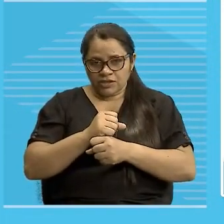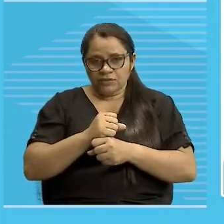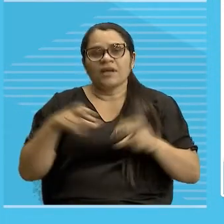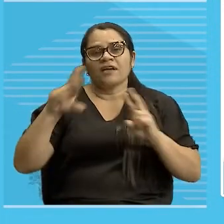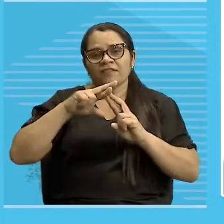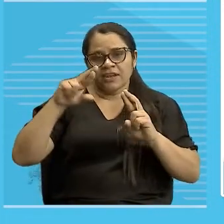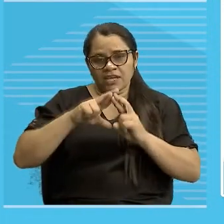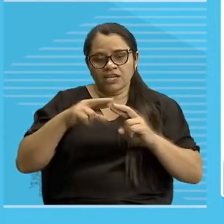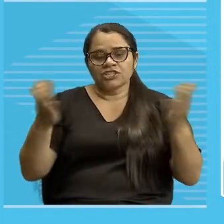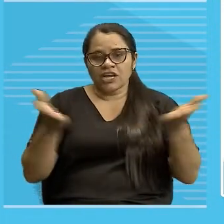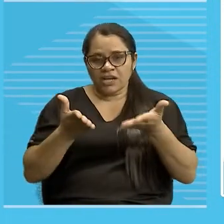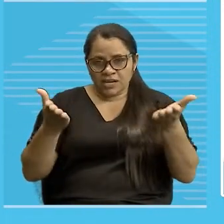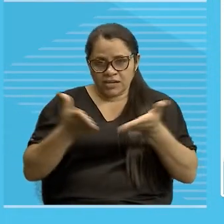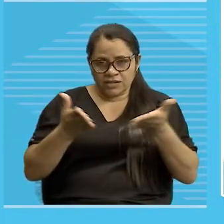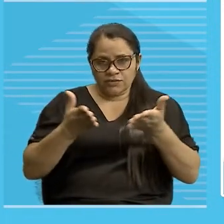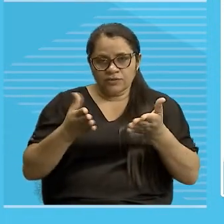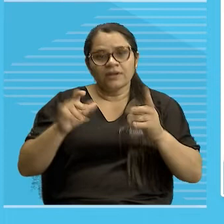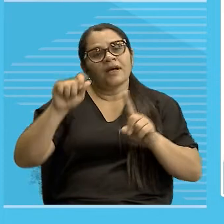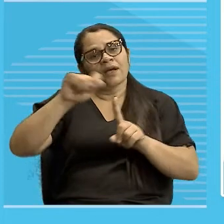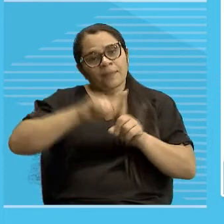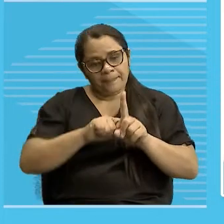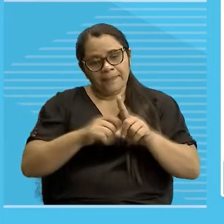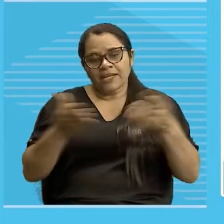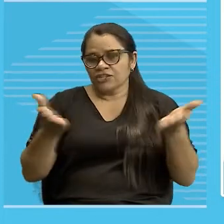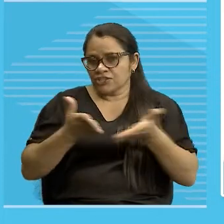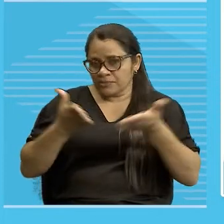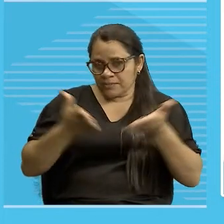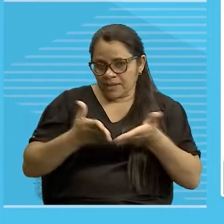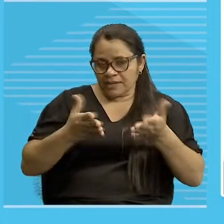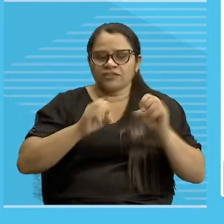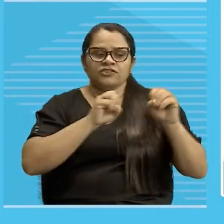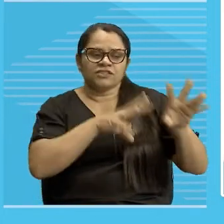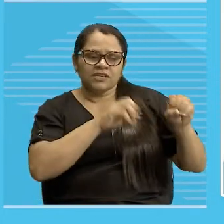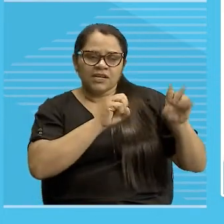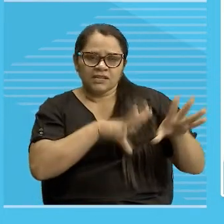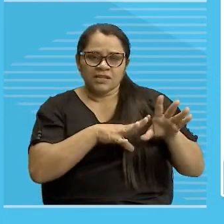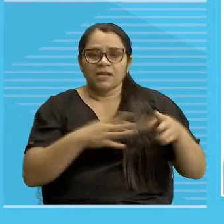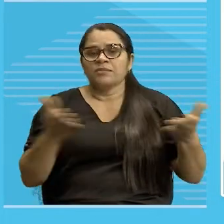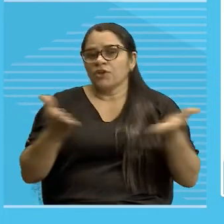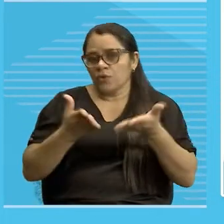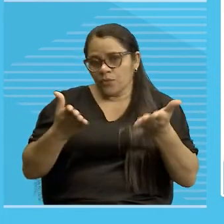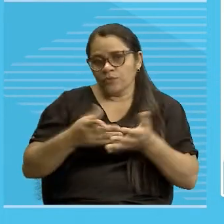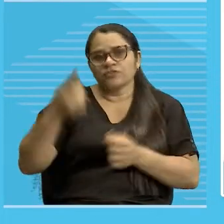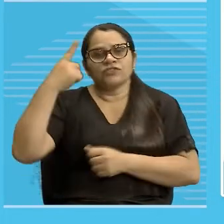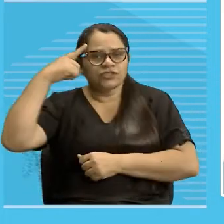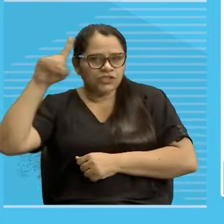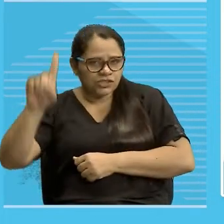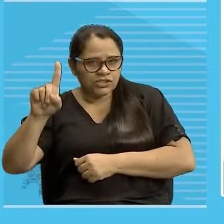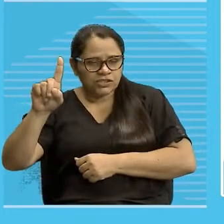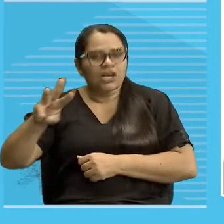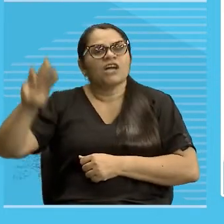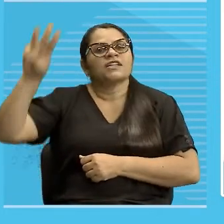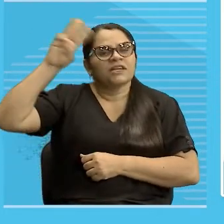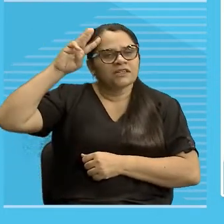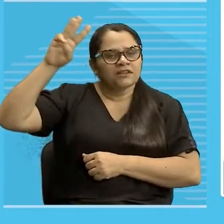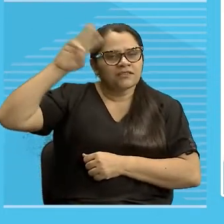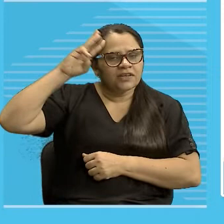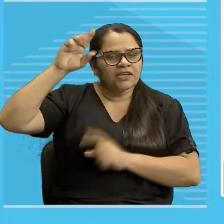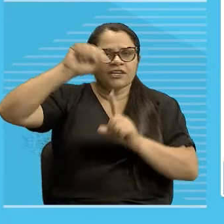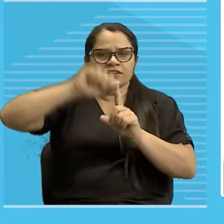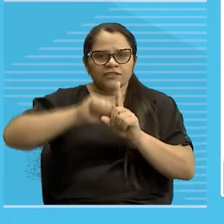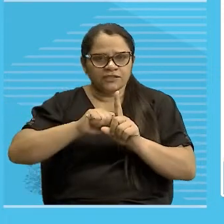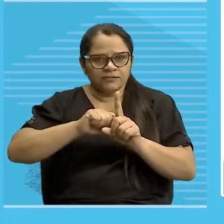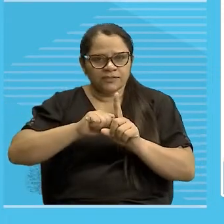corrente. Neste mês, setembro. Neste dia, hoje, terça-feira, 27, você está vendo?